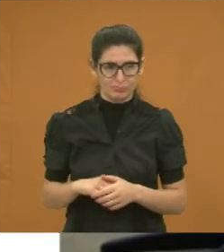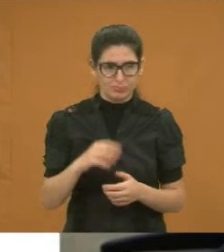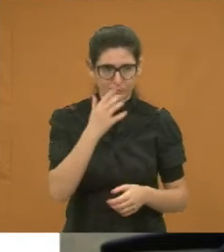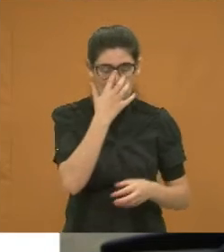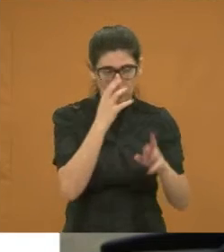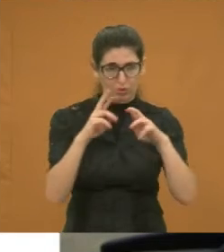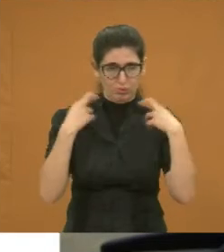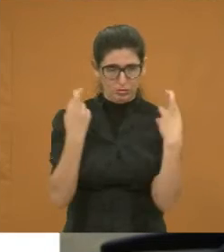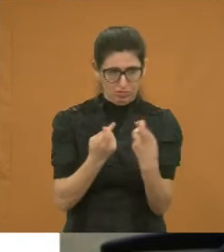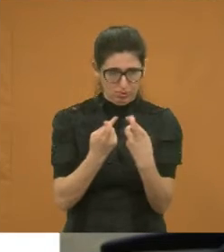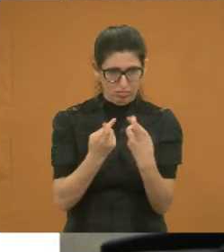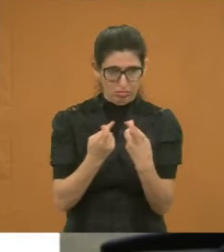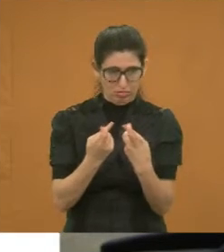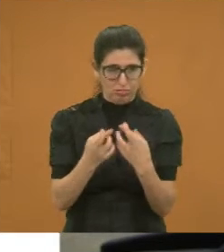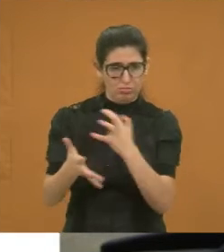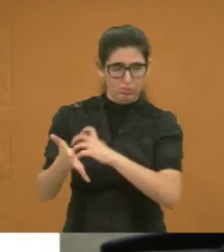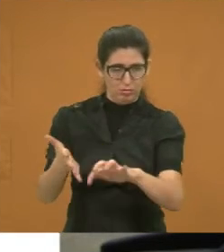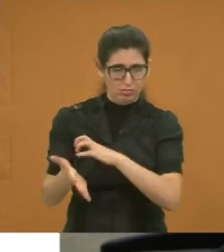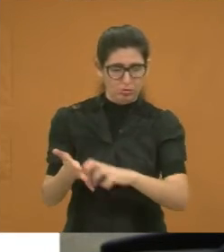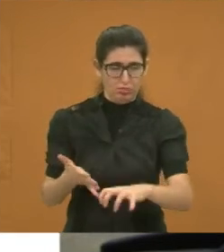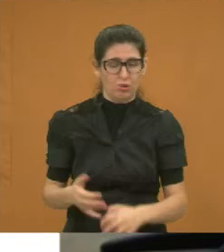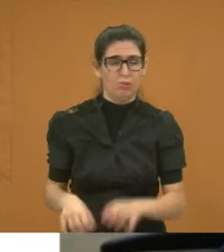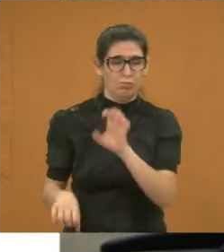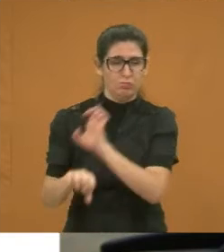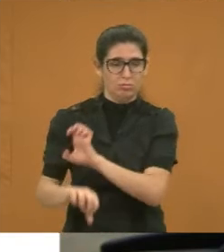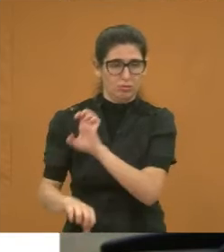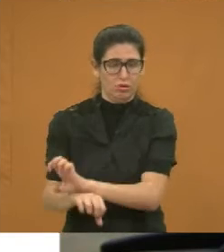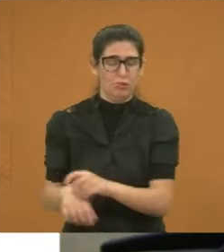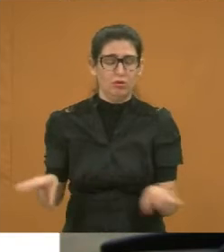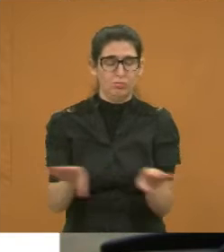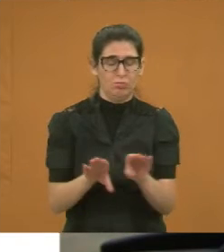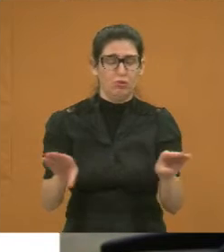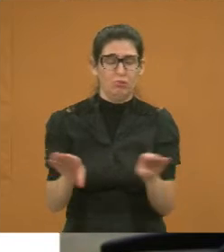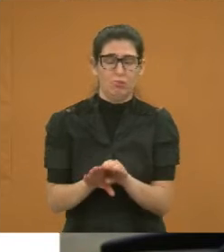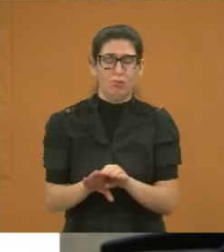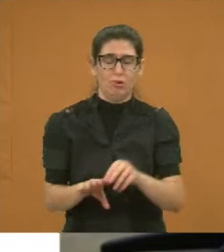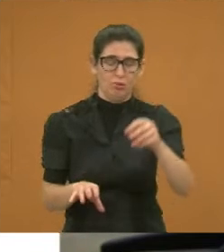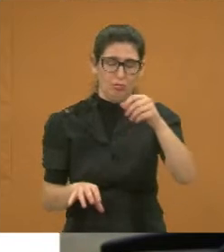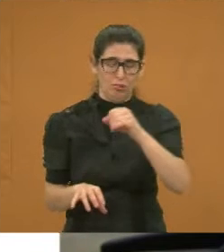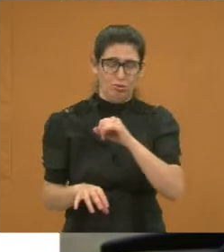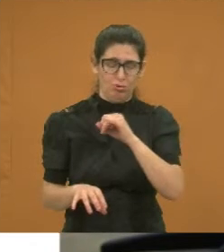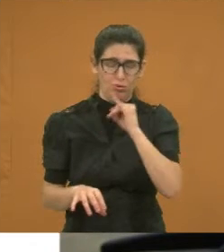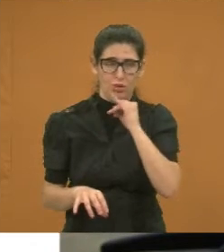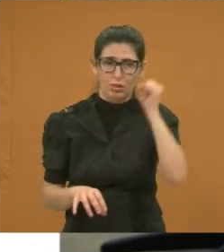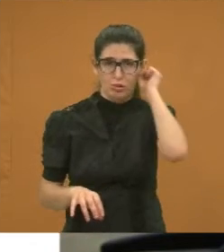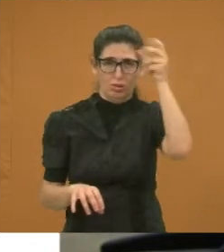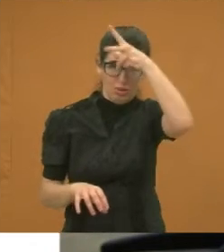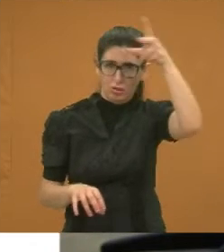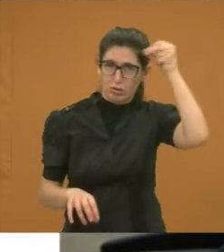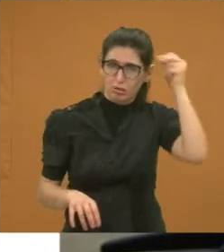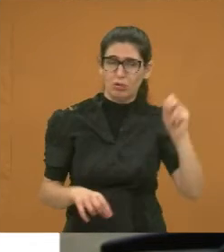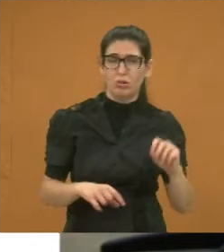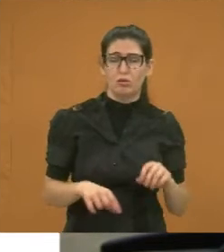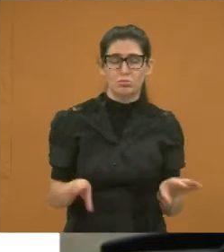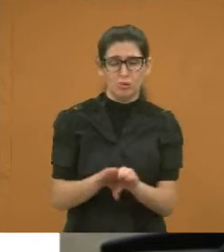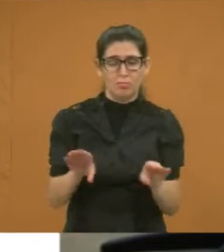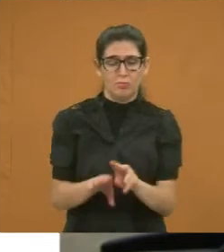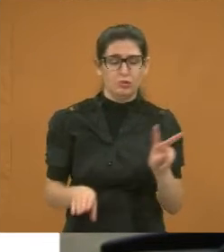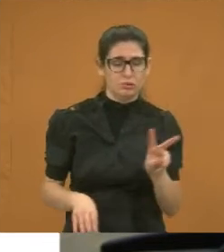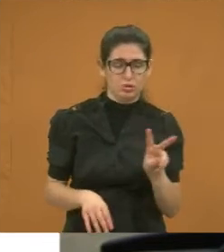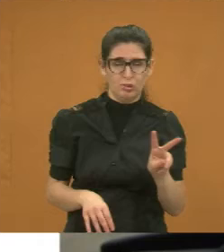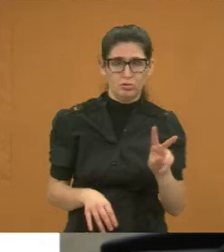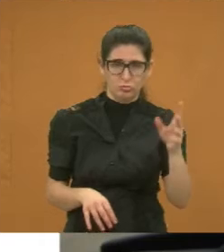secretário estadual e o prefeito Isaías Santana e sete vereador à